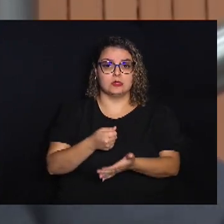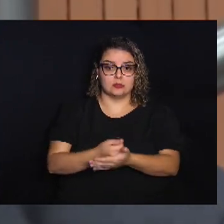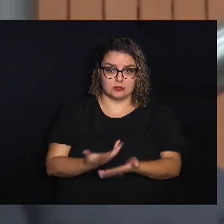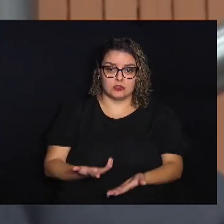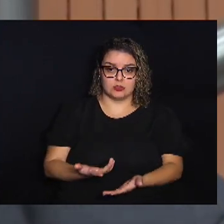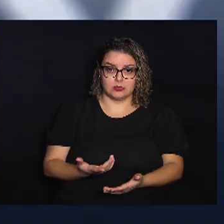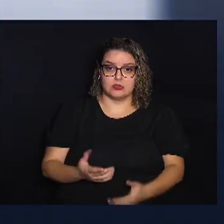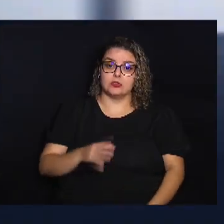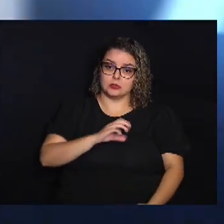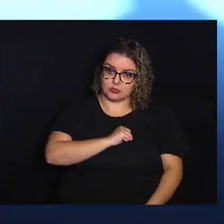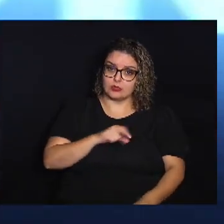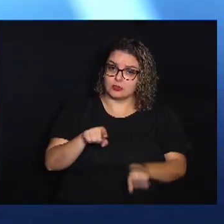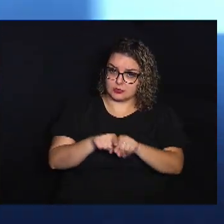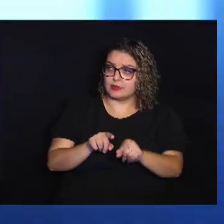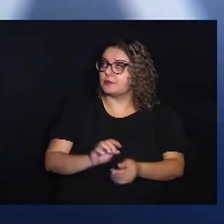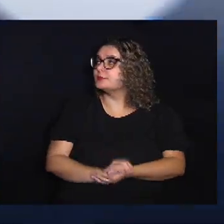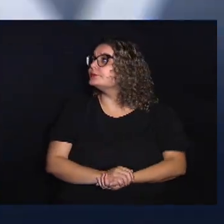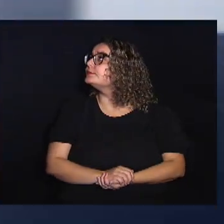além disso Eu gosto muito